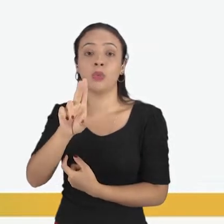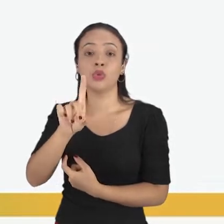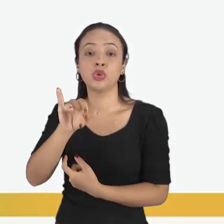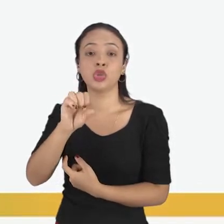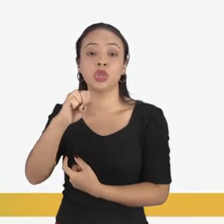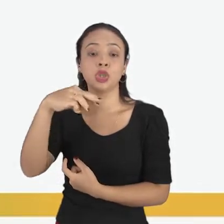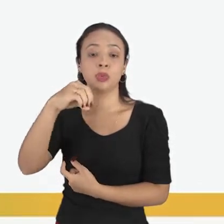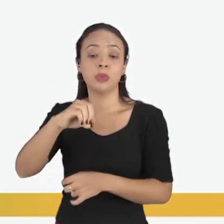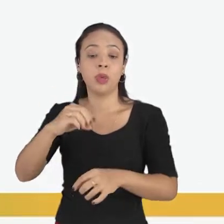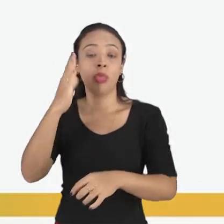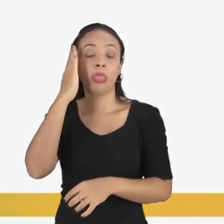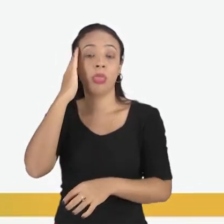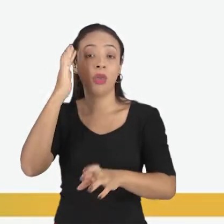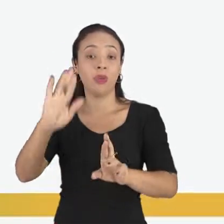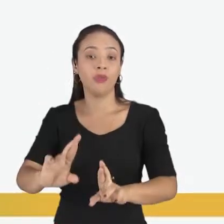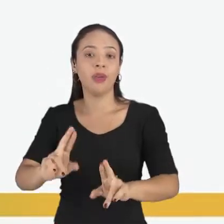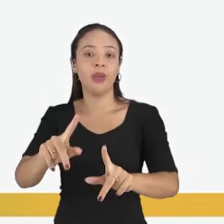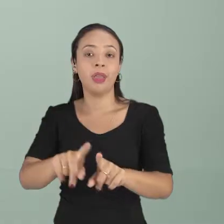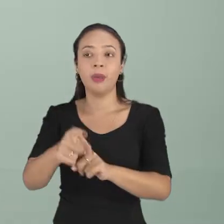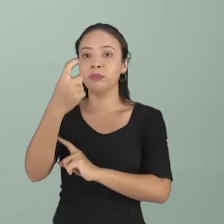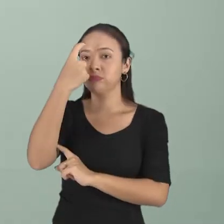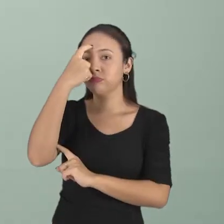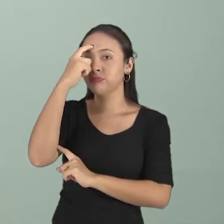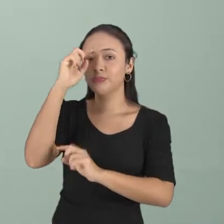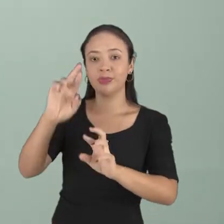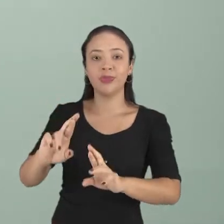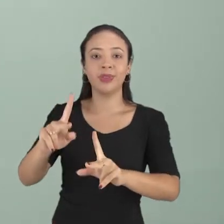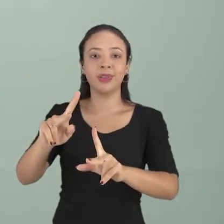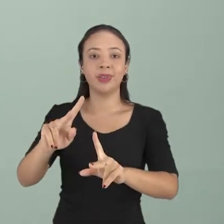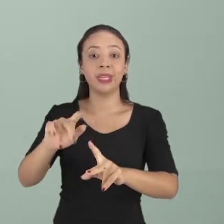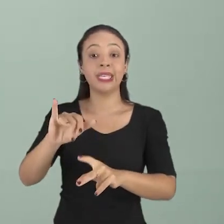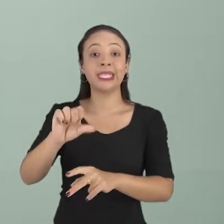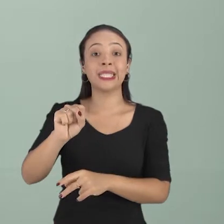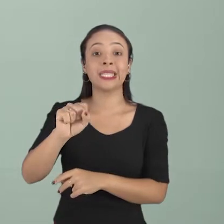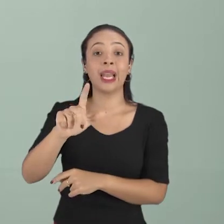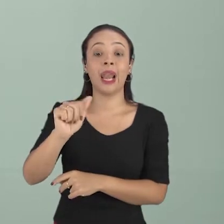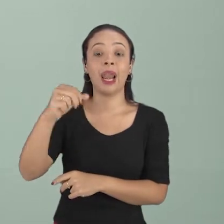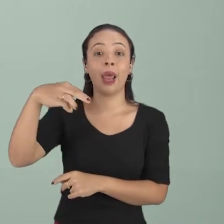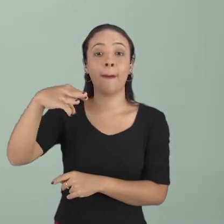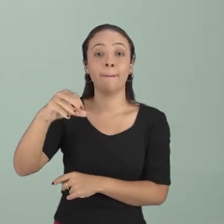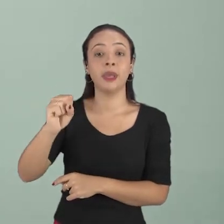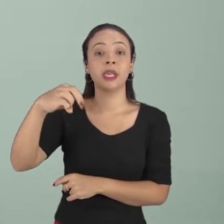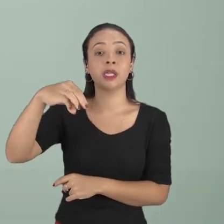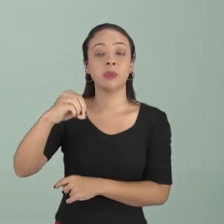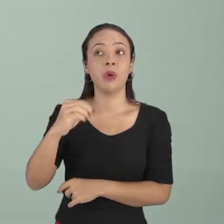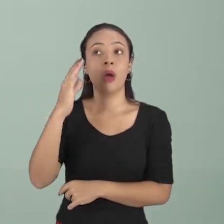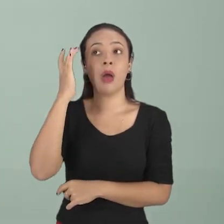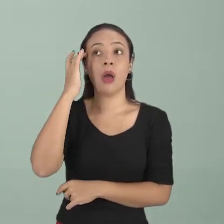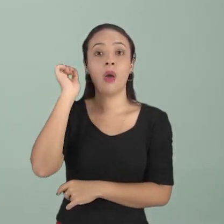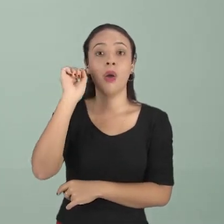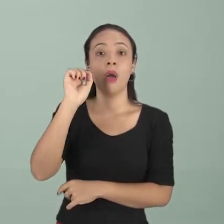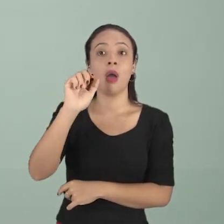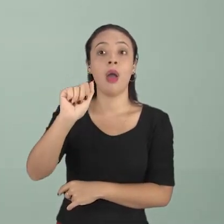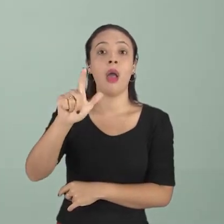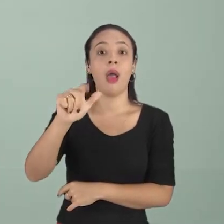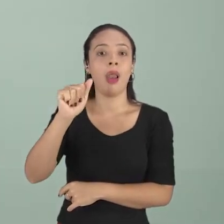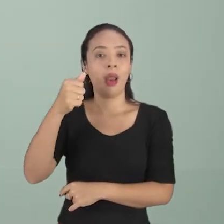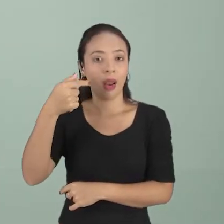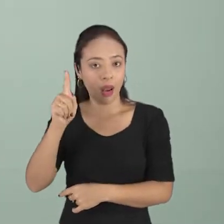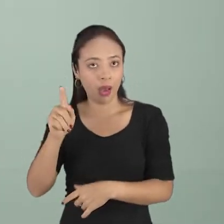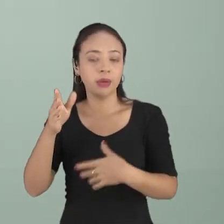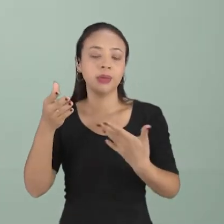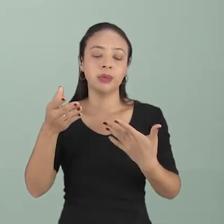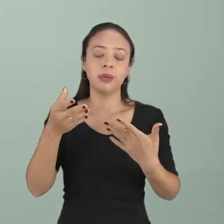hinduísmo de outra maneira, o islamismo vai dizer que é Alá, enfim. Então, a gente nesta aula quer estabelecer a